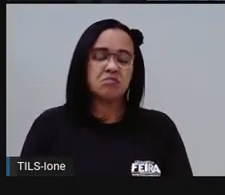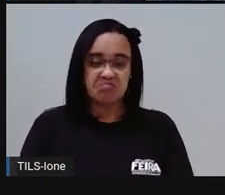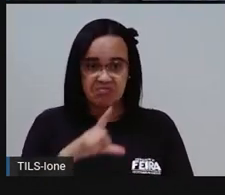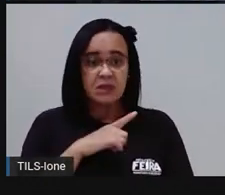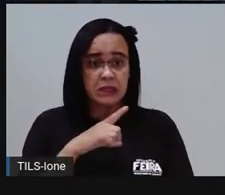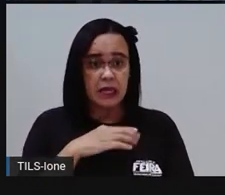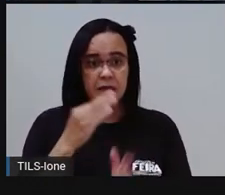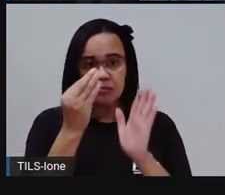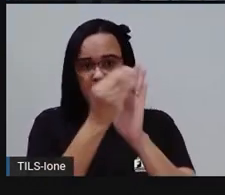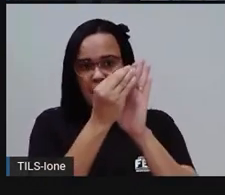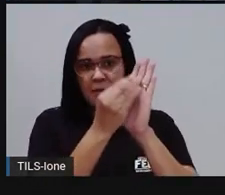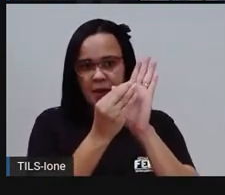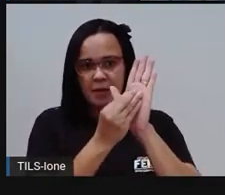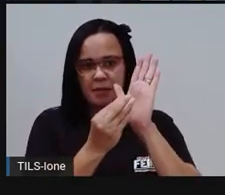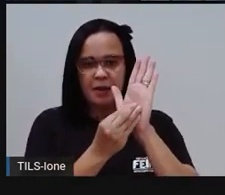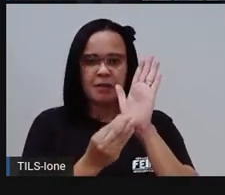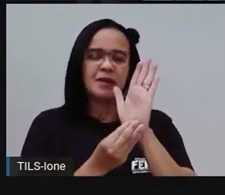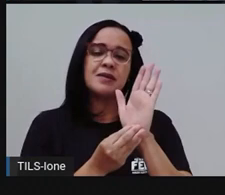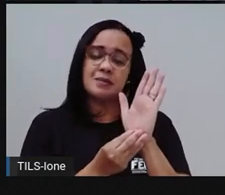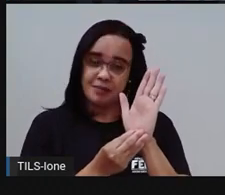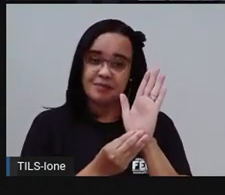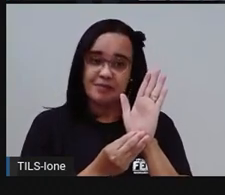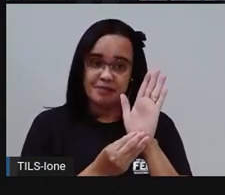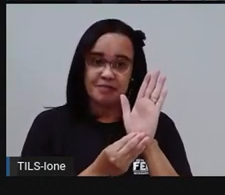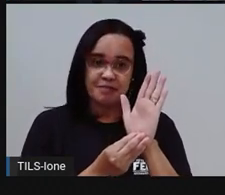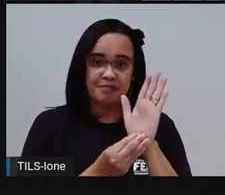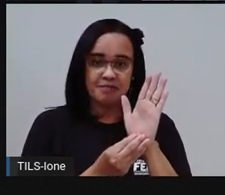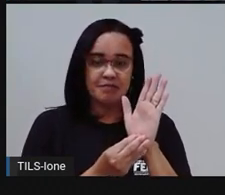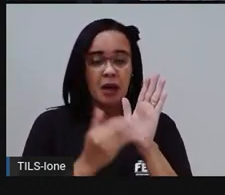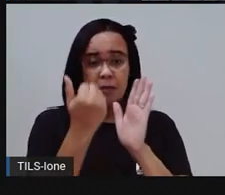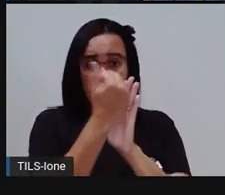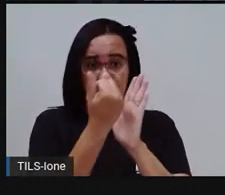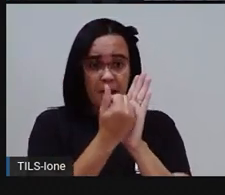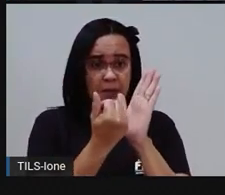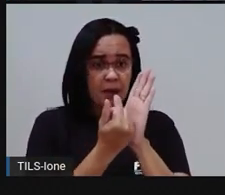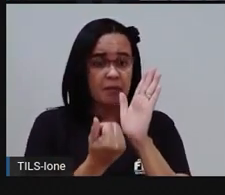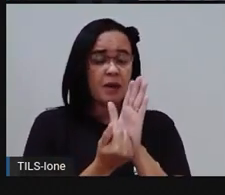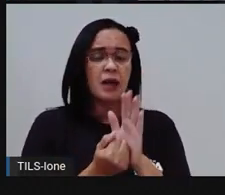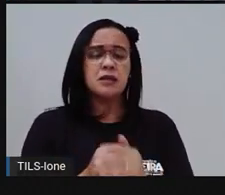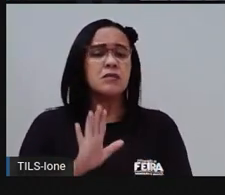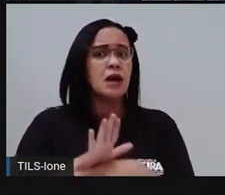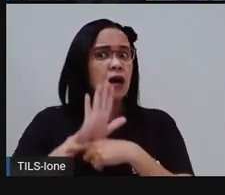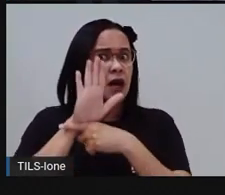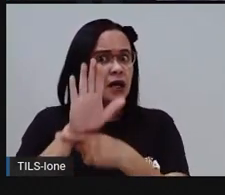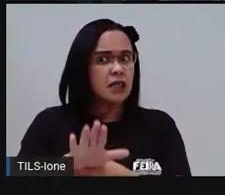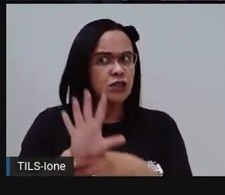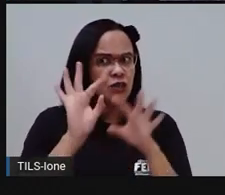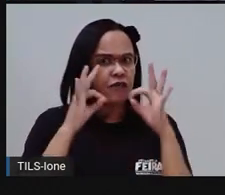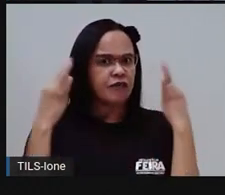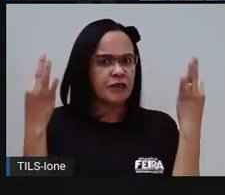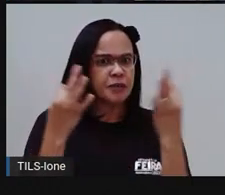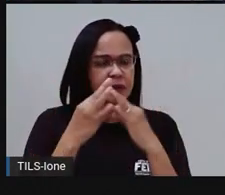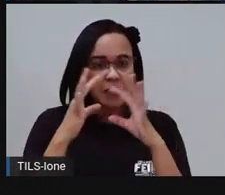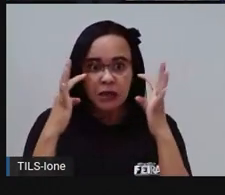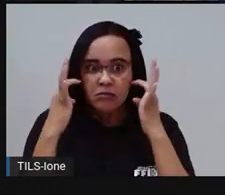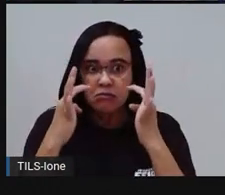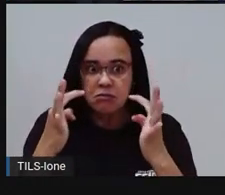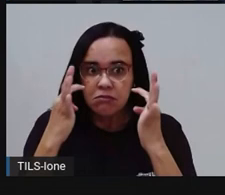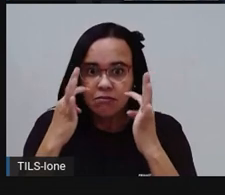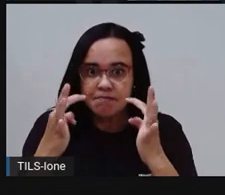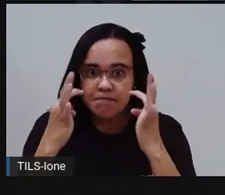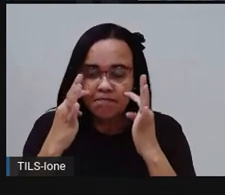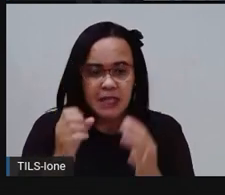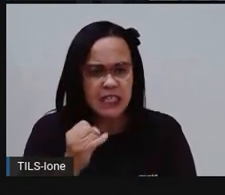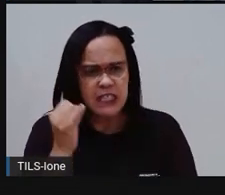E aqui esse registro, né, serve pra família ver se consumiu mais, se consumiu